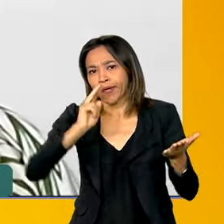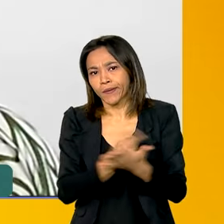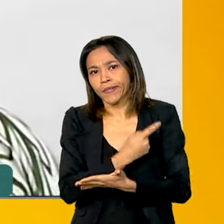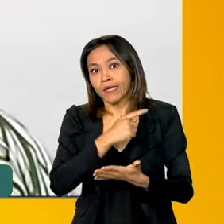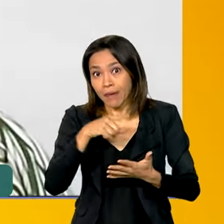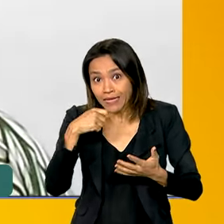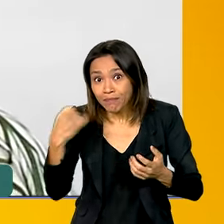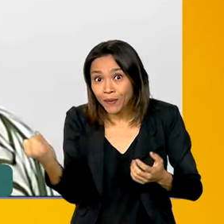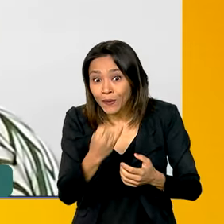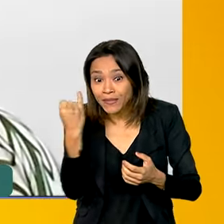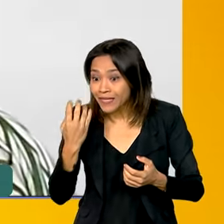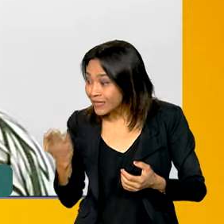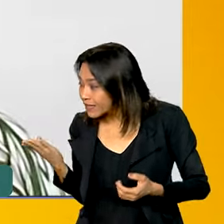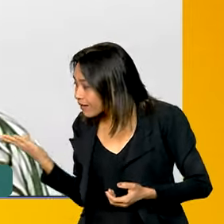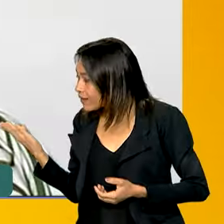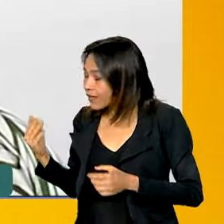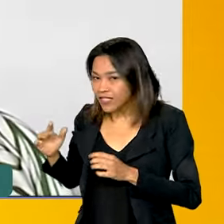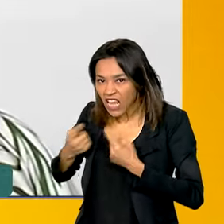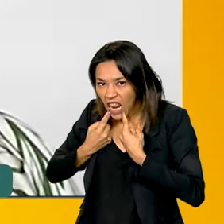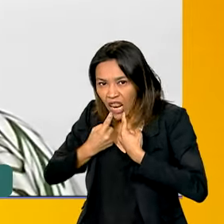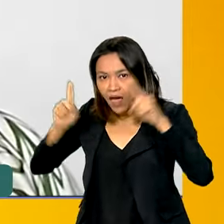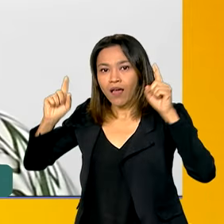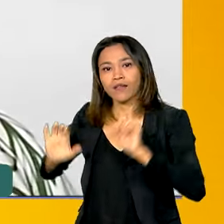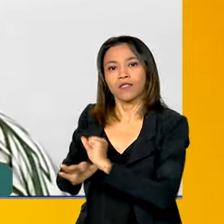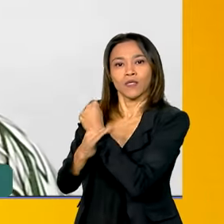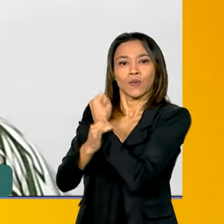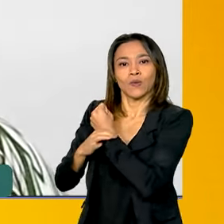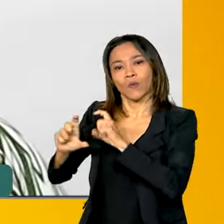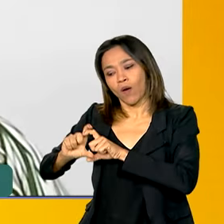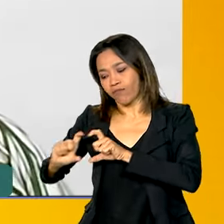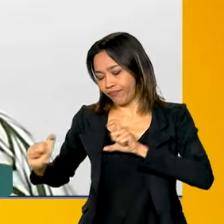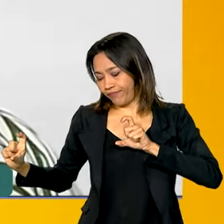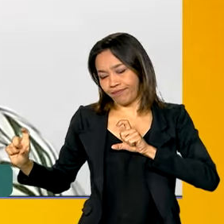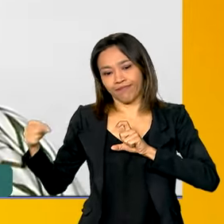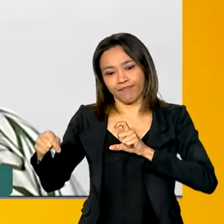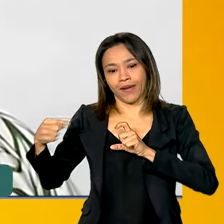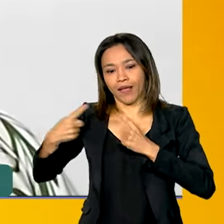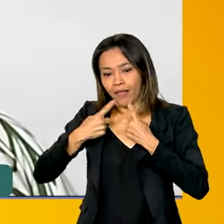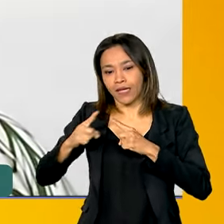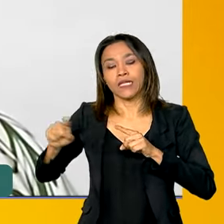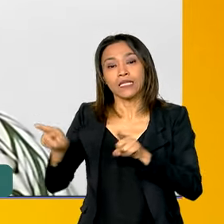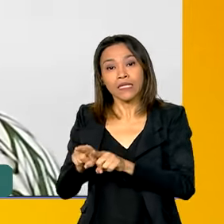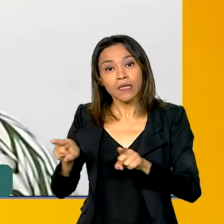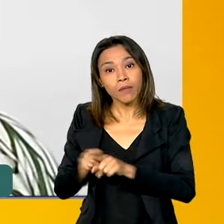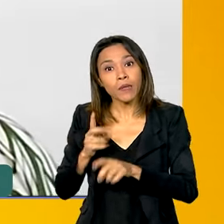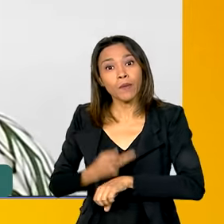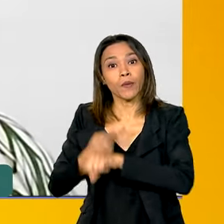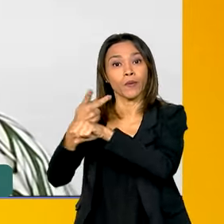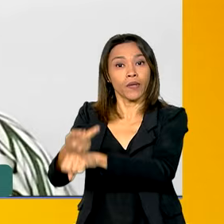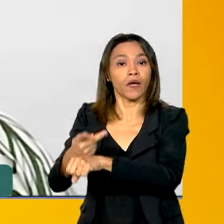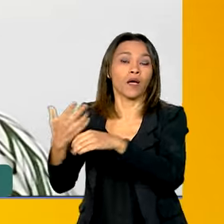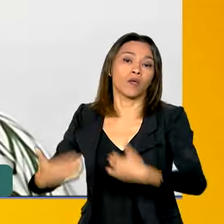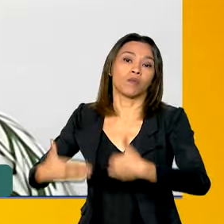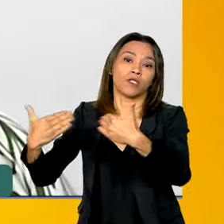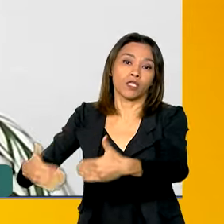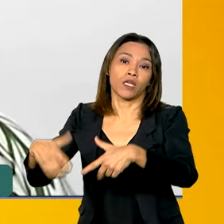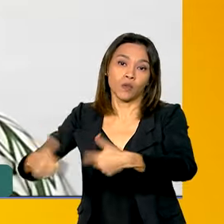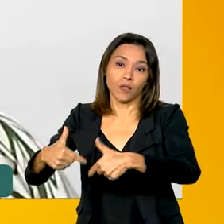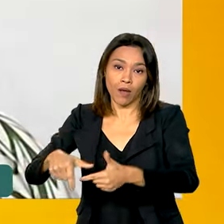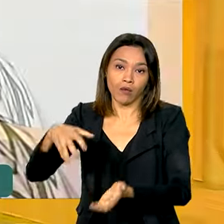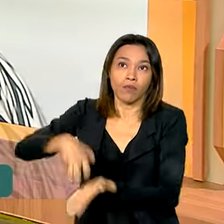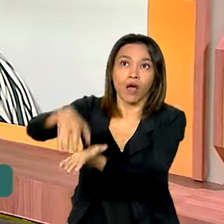seguro para fazer essas denúncias. Além, obviamente, de procurar diretamente os postos do Ministério do Trabalho em todo o país.